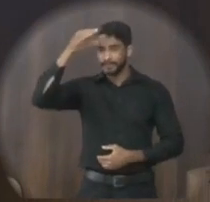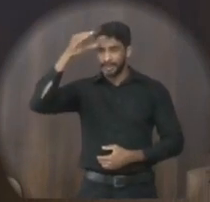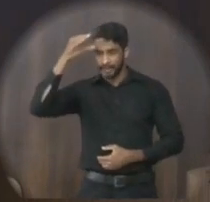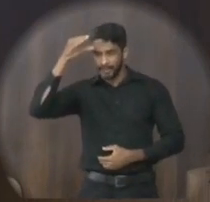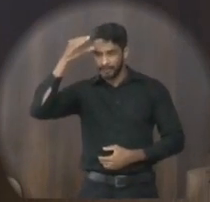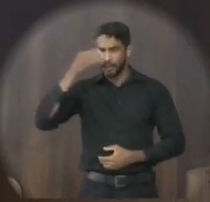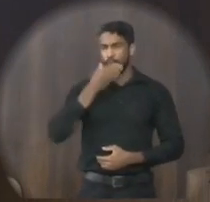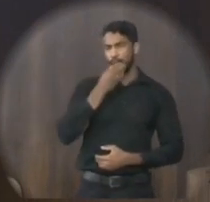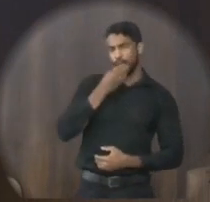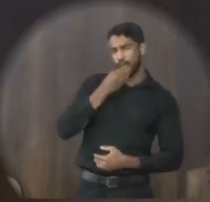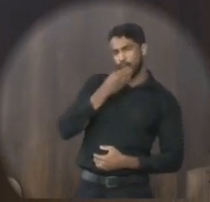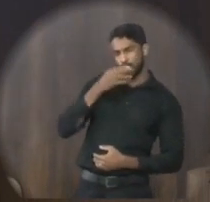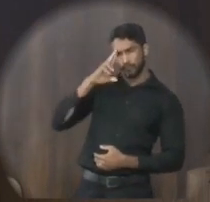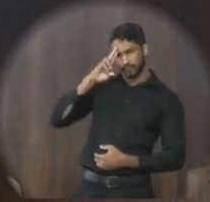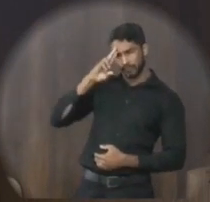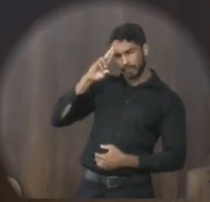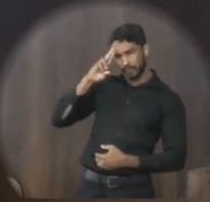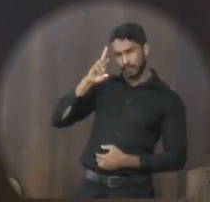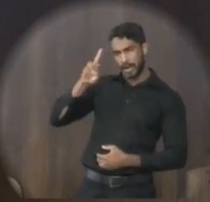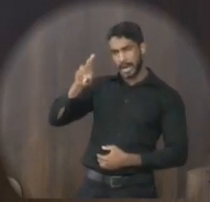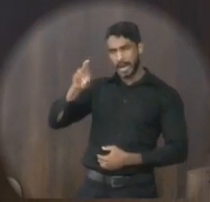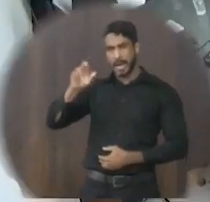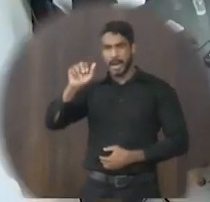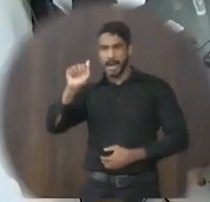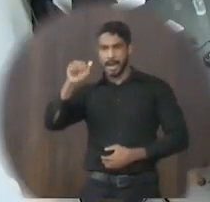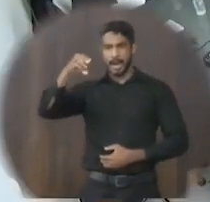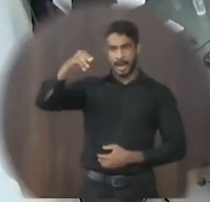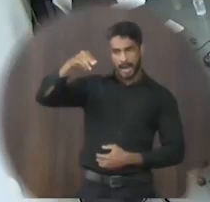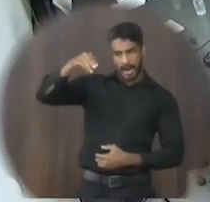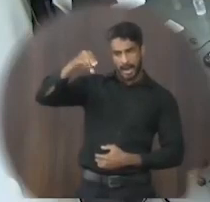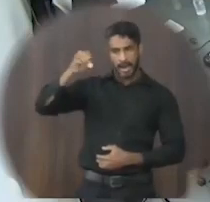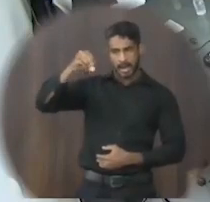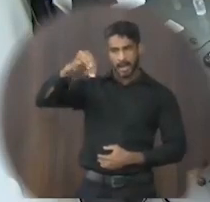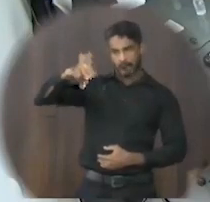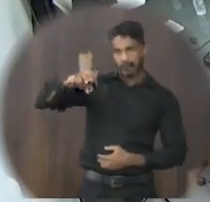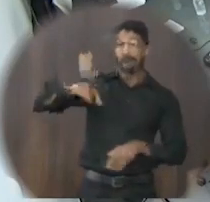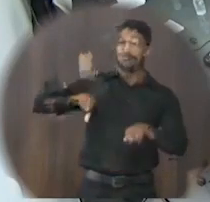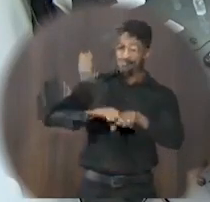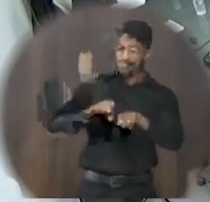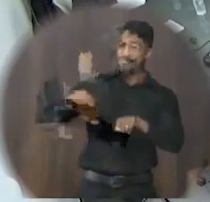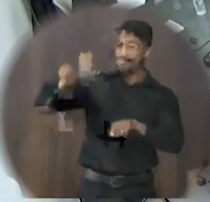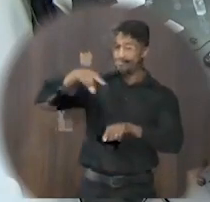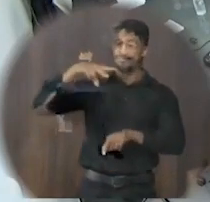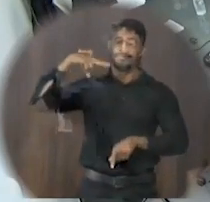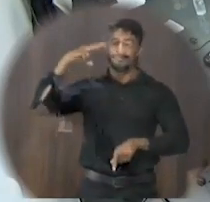o senhor Ramon, os demais vereadores aqui presentes,